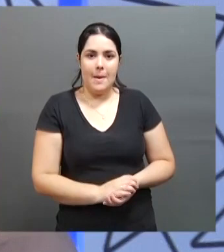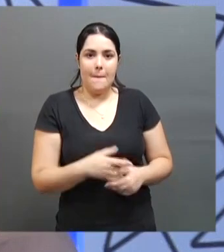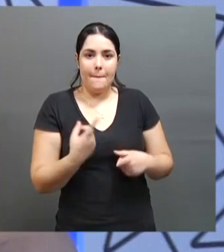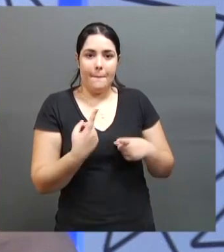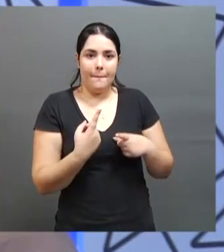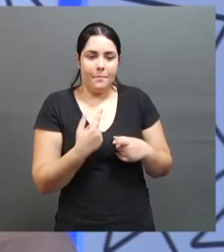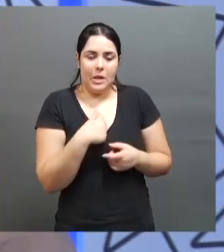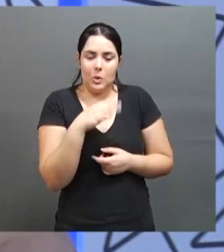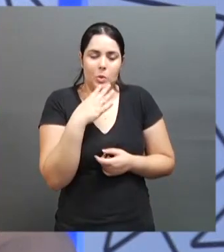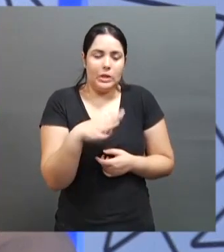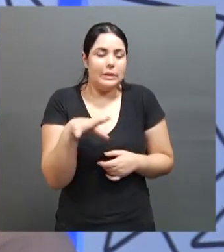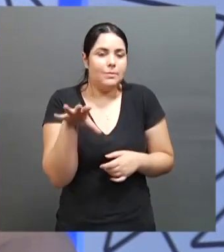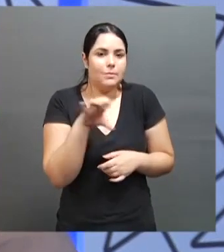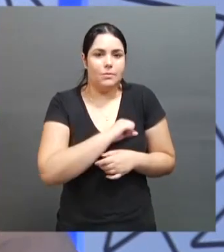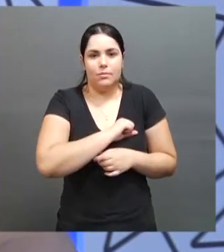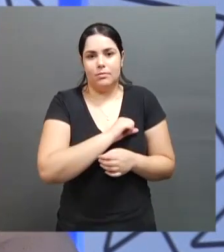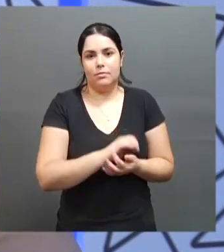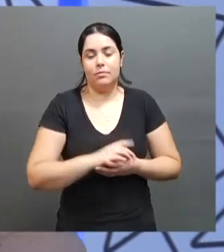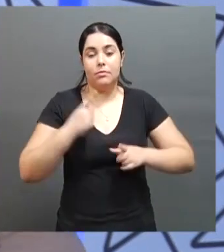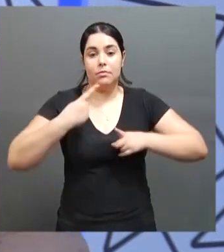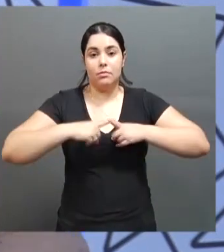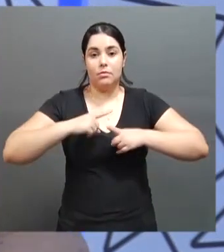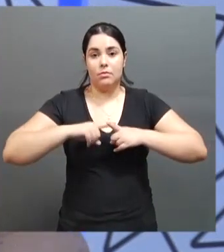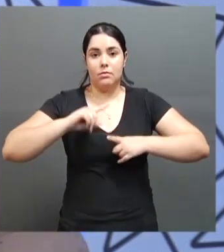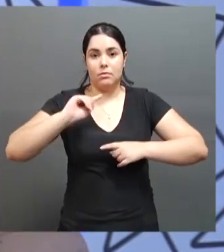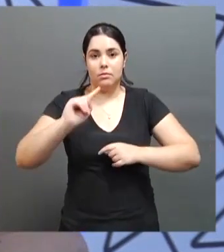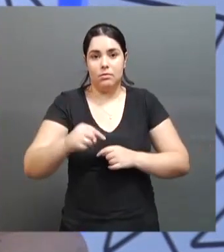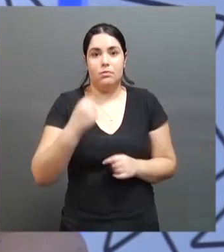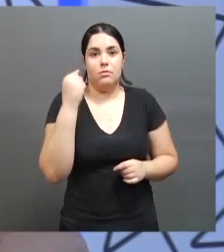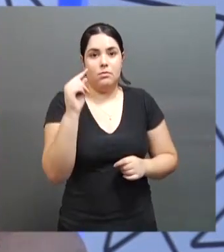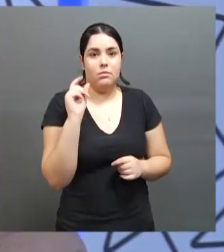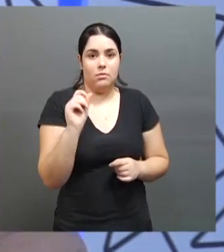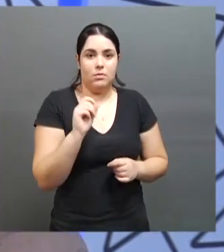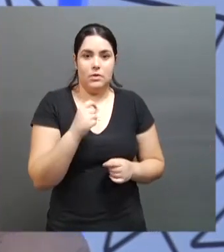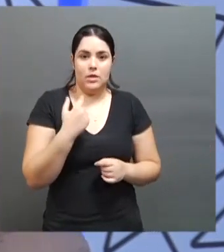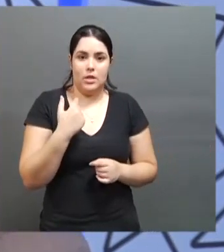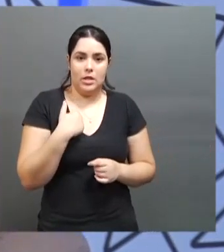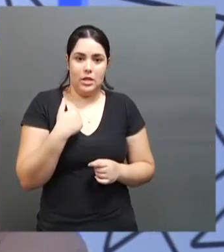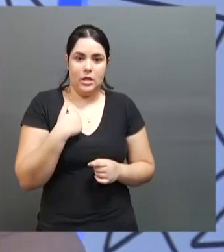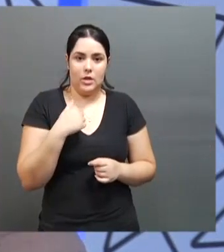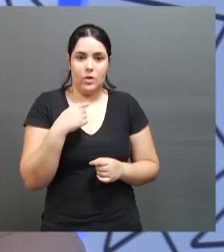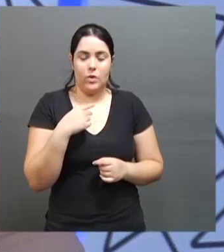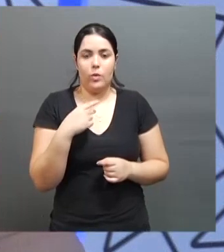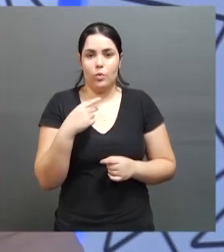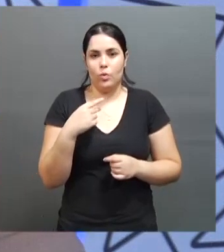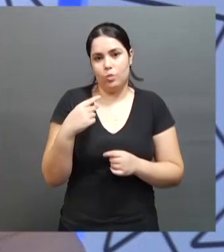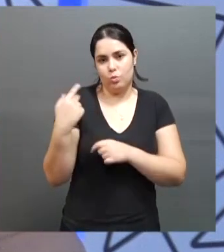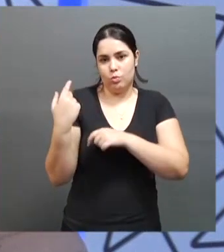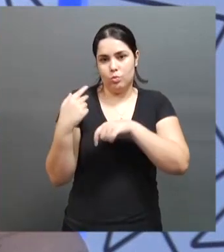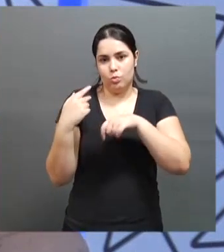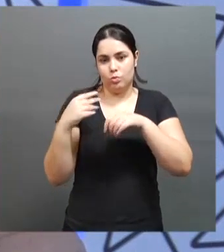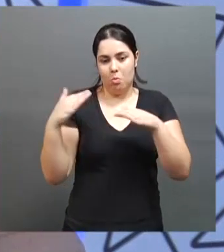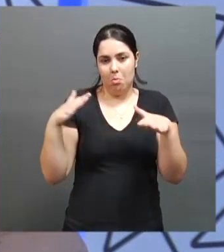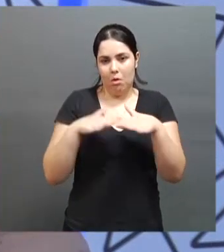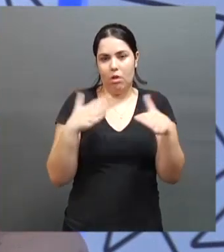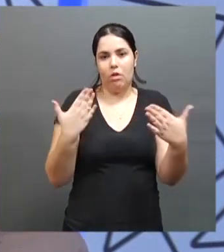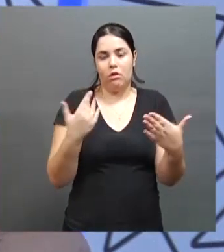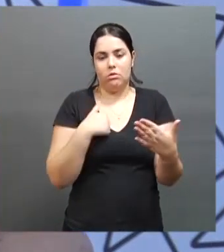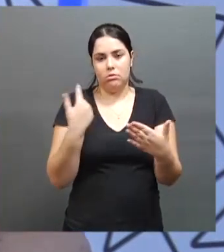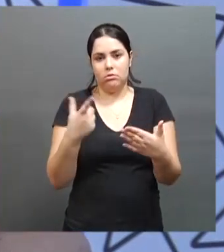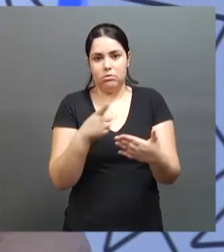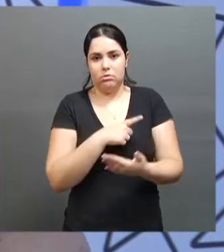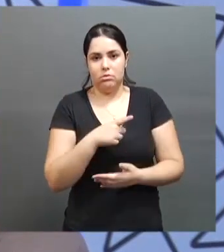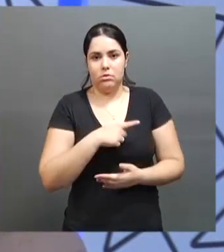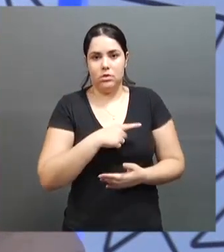e me apaixonei. Porque depois que eu machuquei, que me acidentei, né? Eu passei a